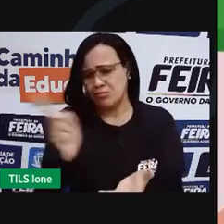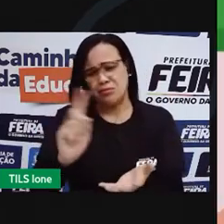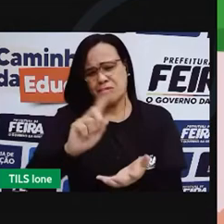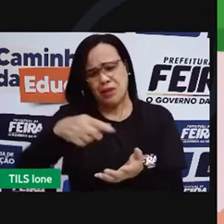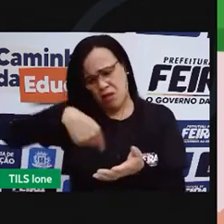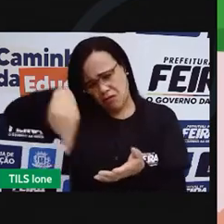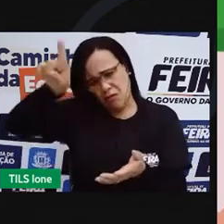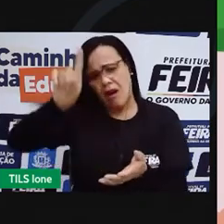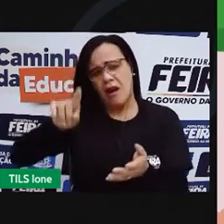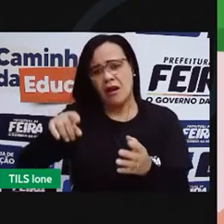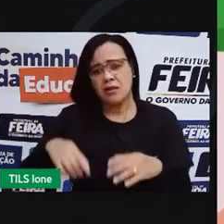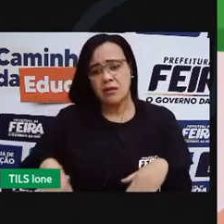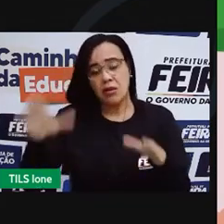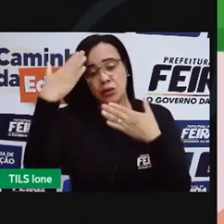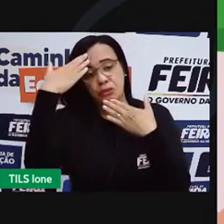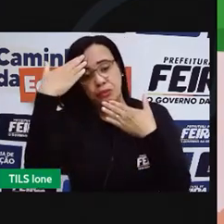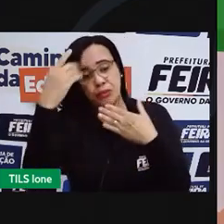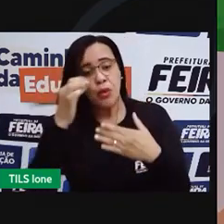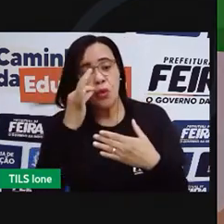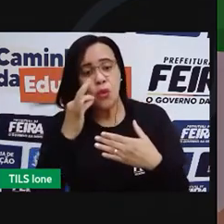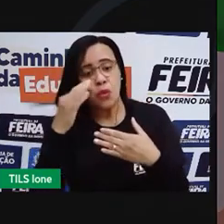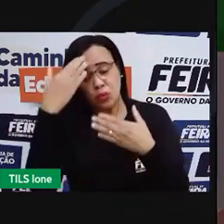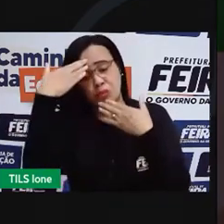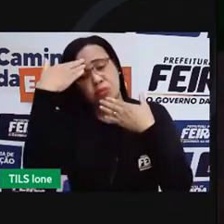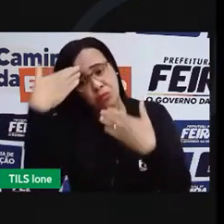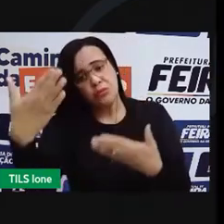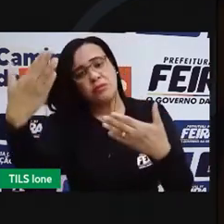O ratinho agradece e vai embora.